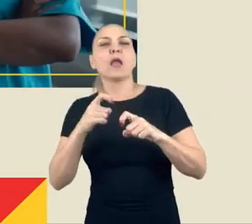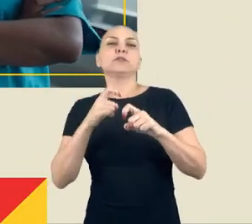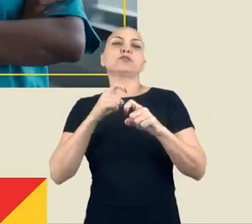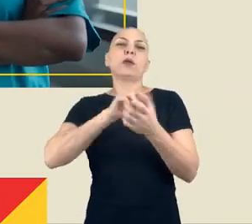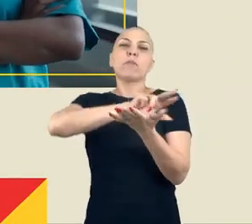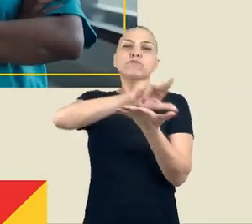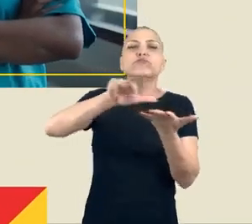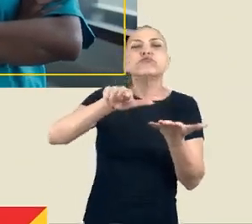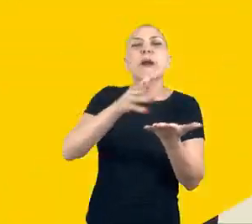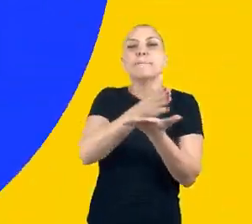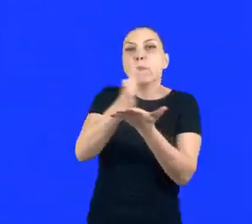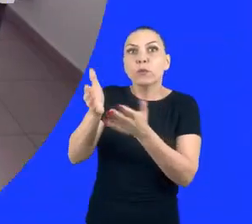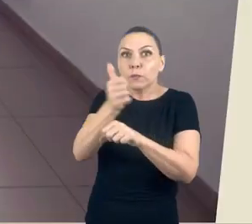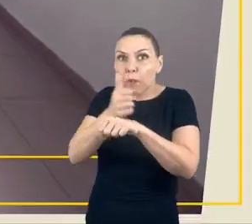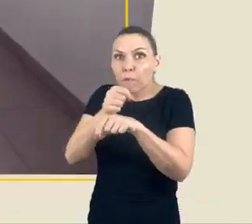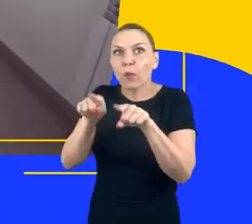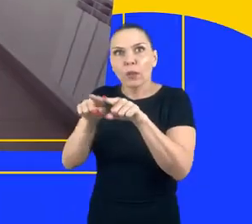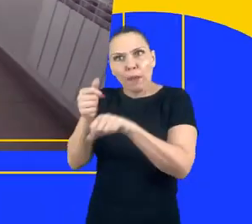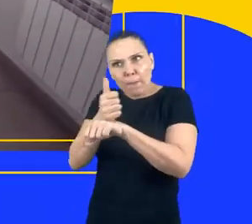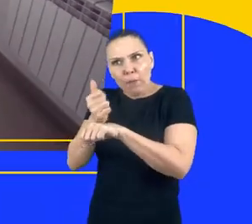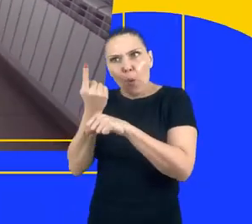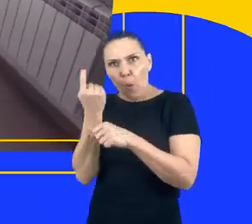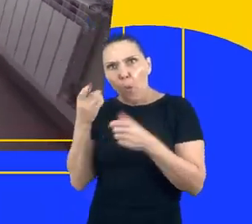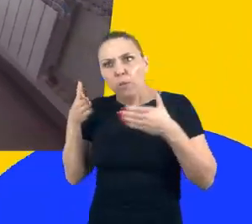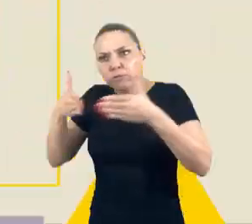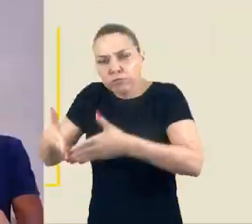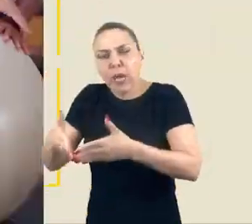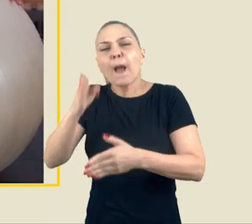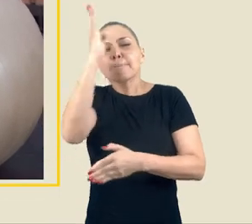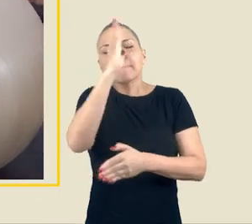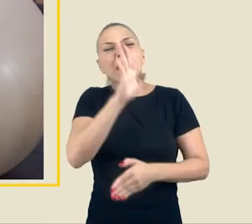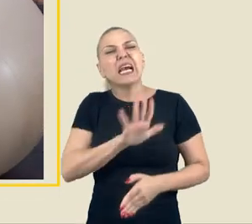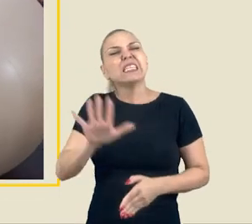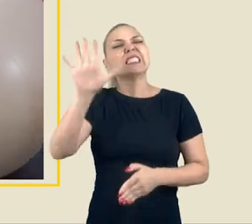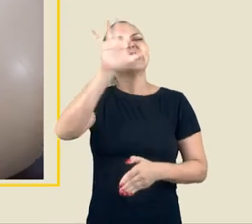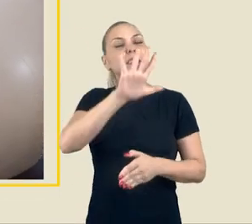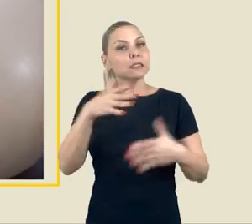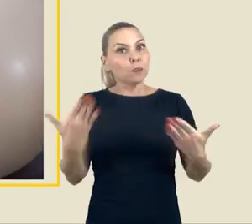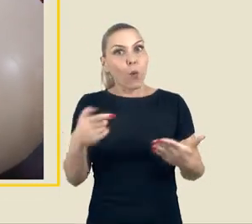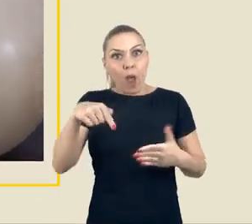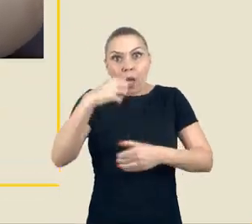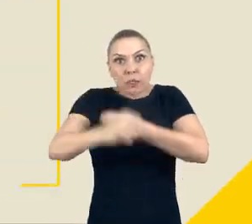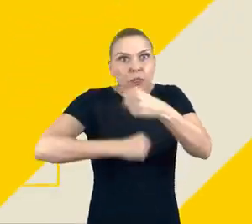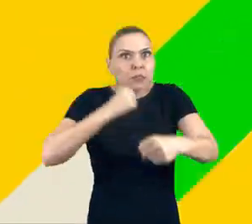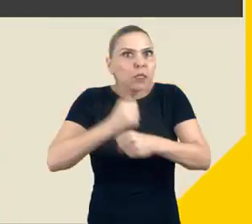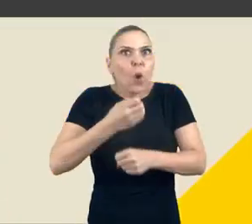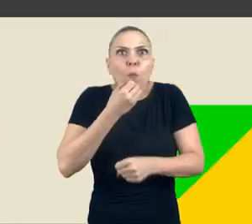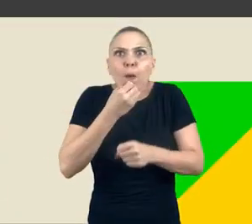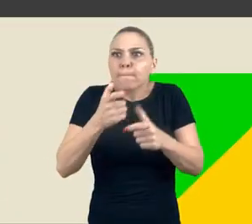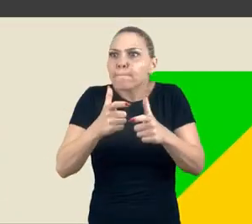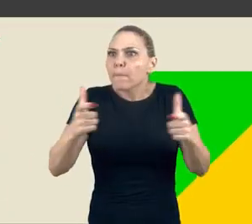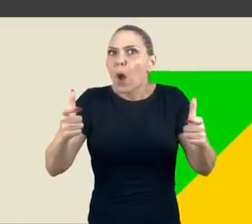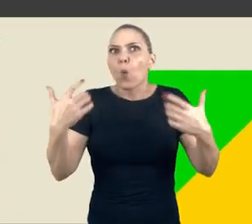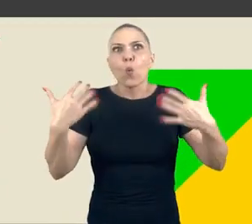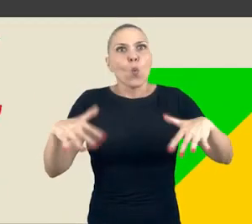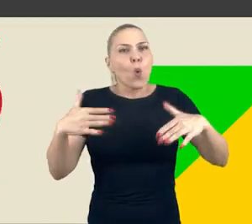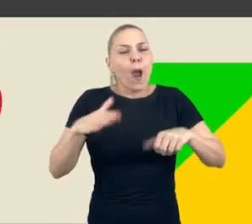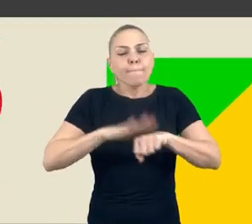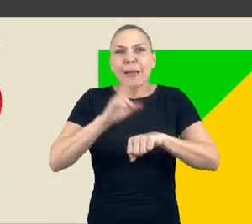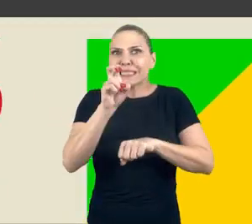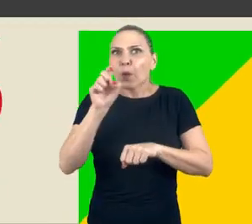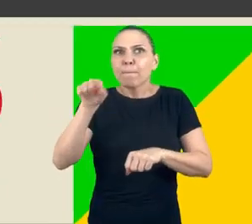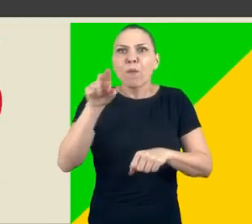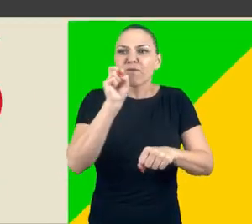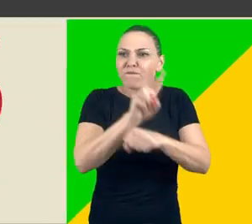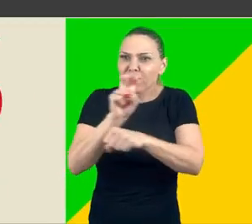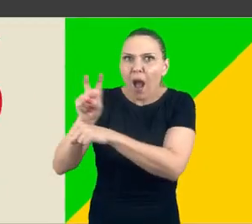multiprofissional e uniprofissional em todo o país. Neste ano, o número de oportunidades está ainda maior. São